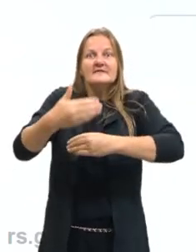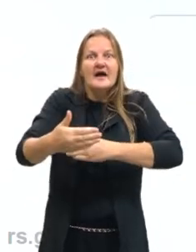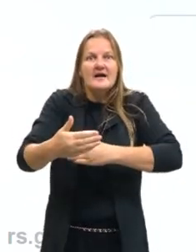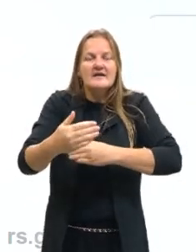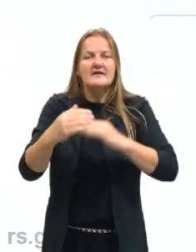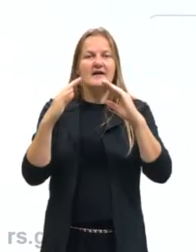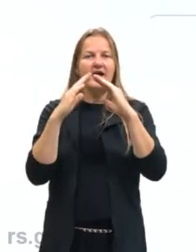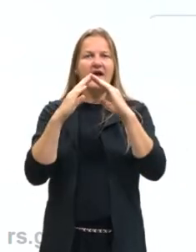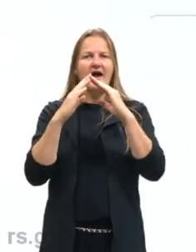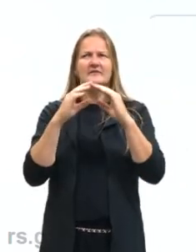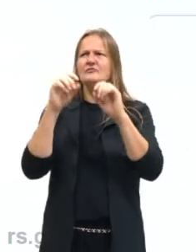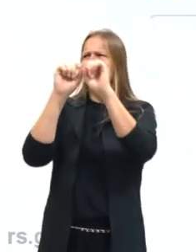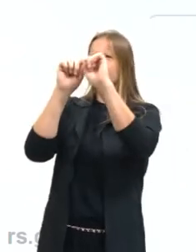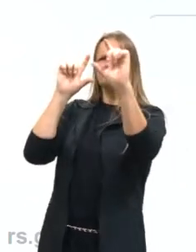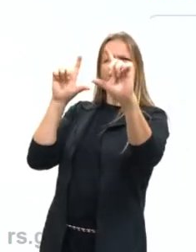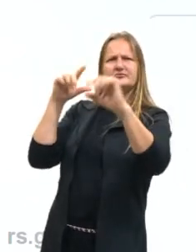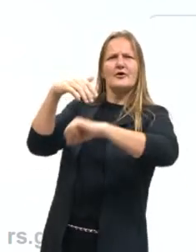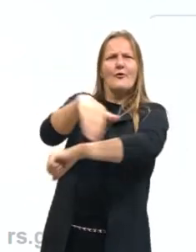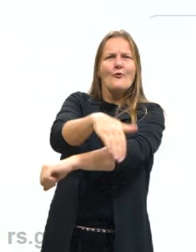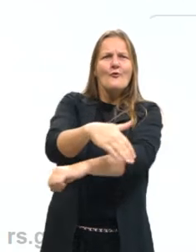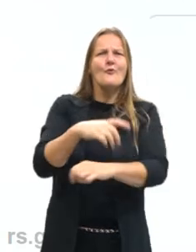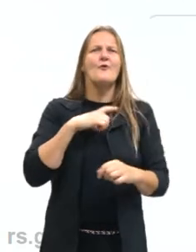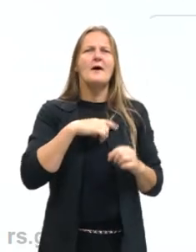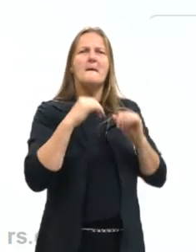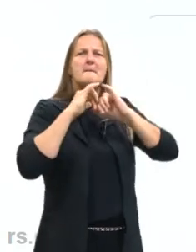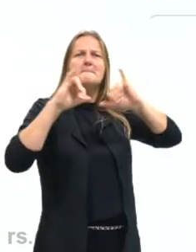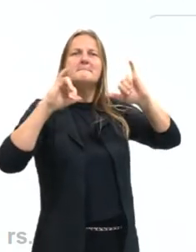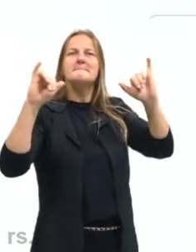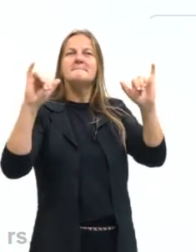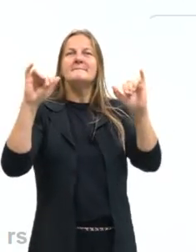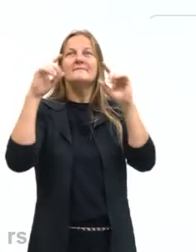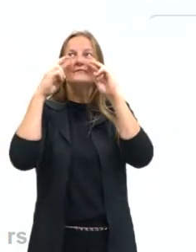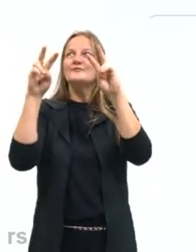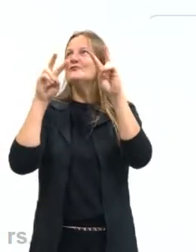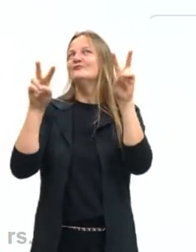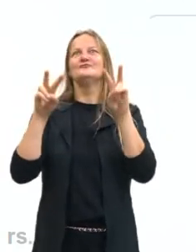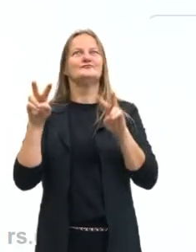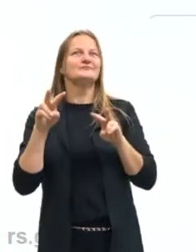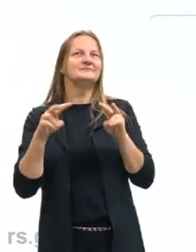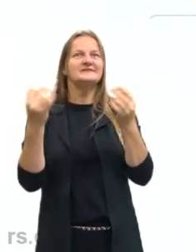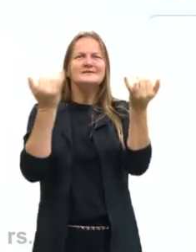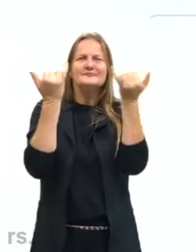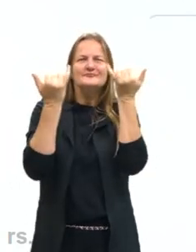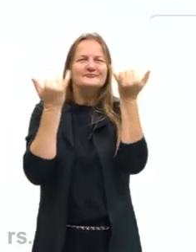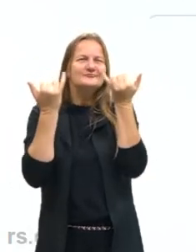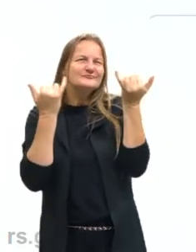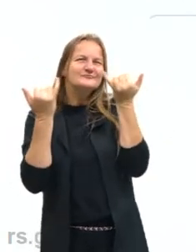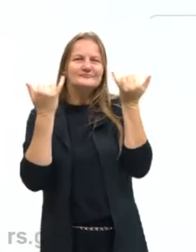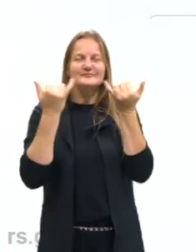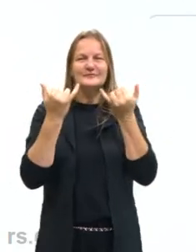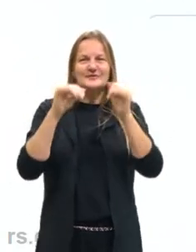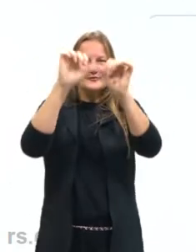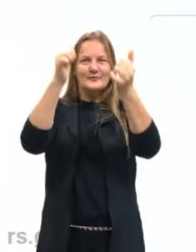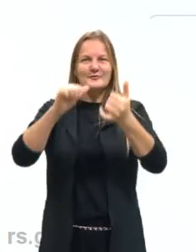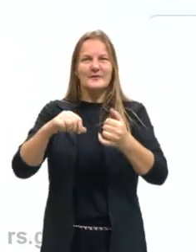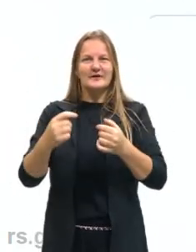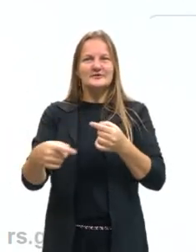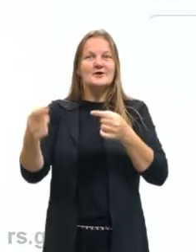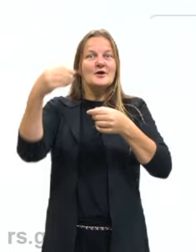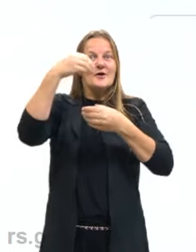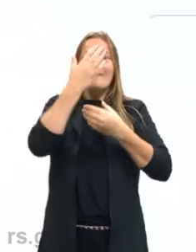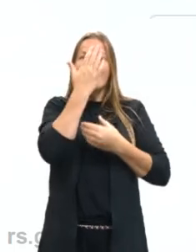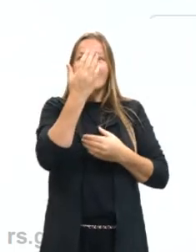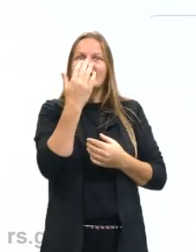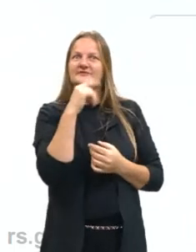outdoors, são as propagandas, são todas essas imagens que circulam na nossa